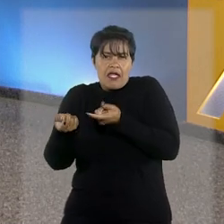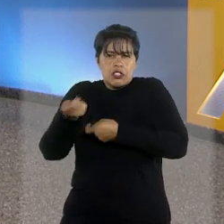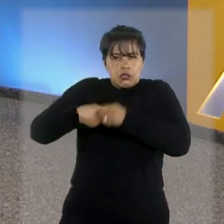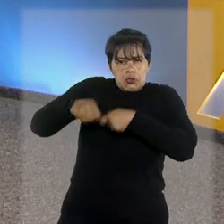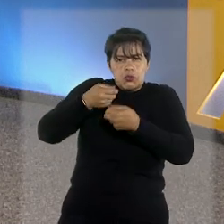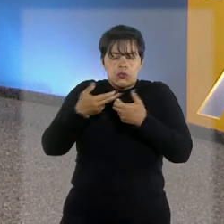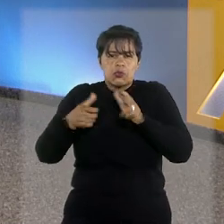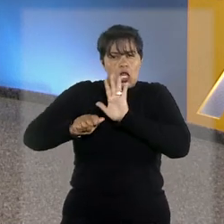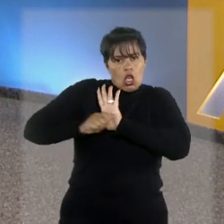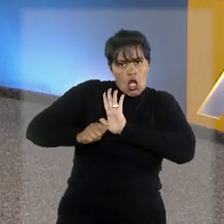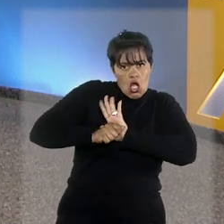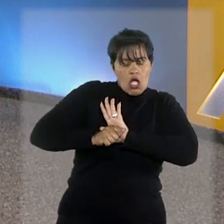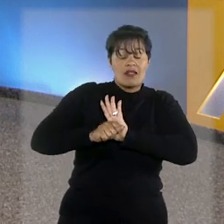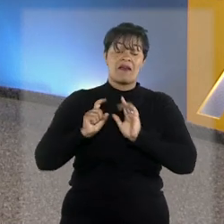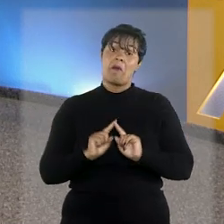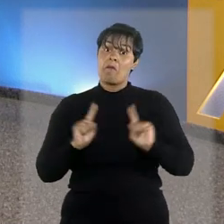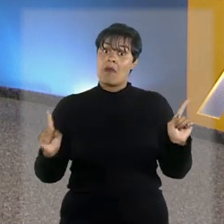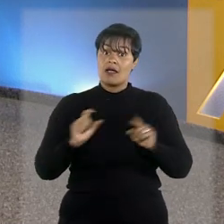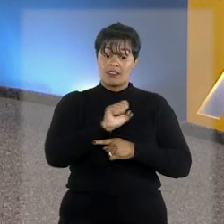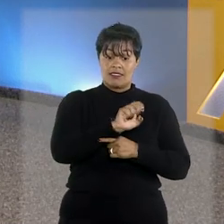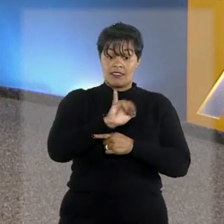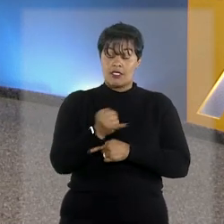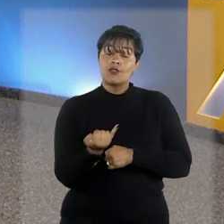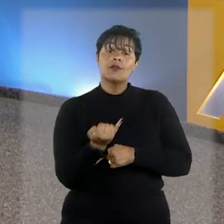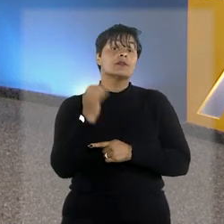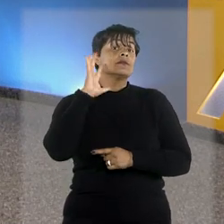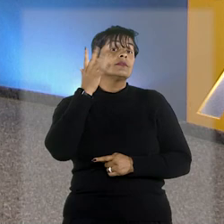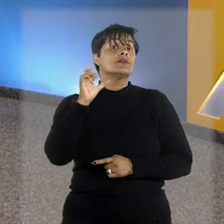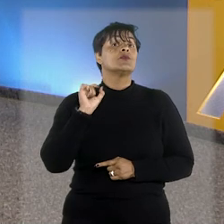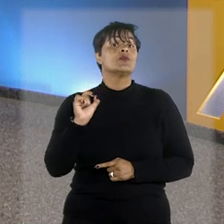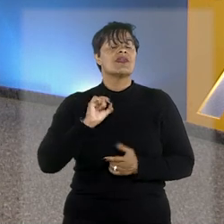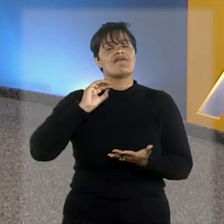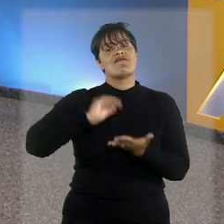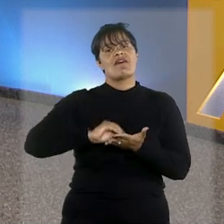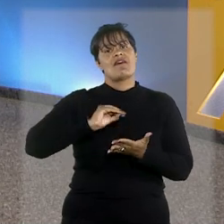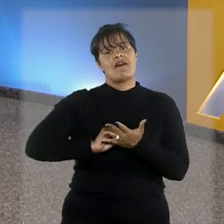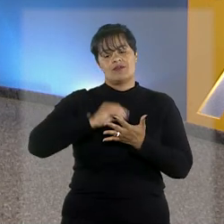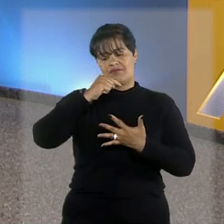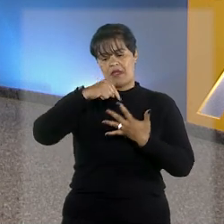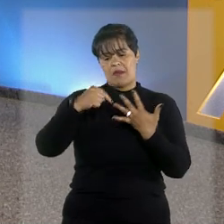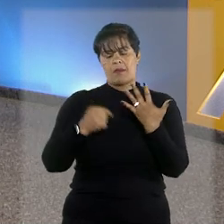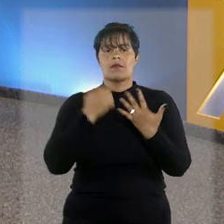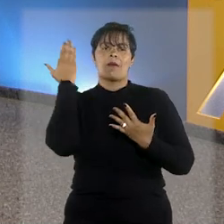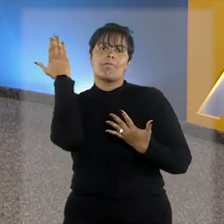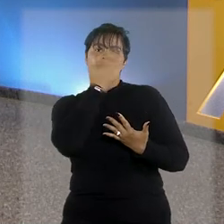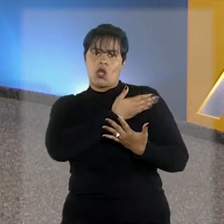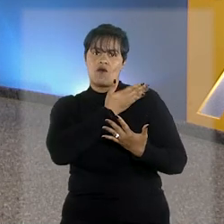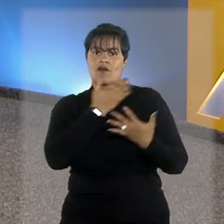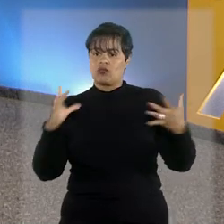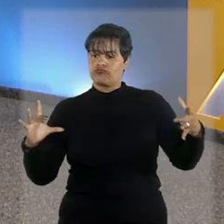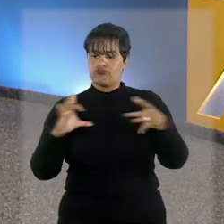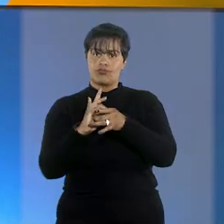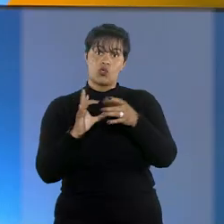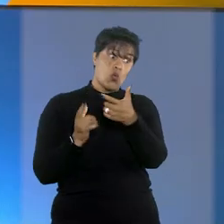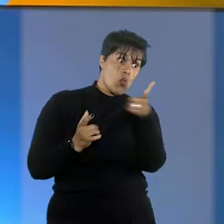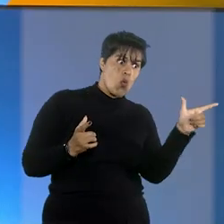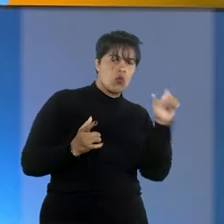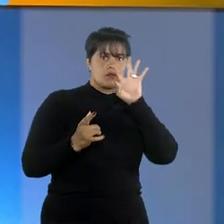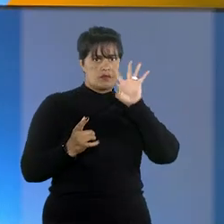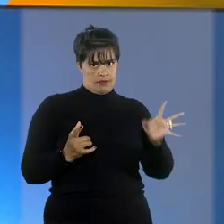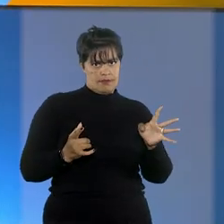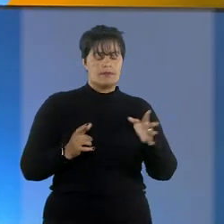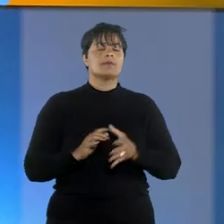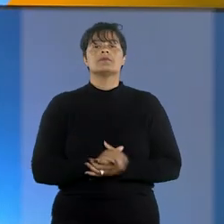no STJ se baseou na falta de provas de vínculo permanente com os demais acusados. A